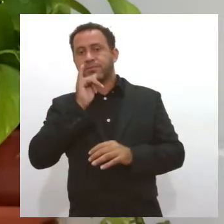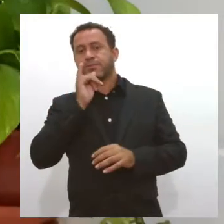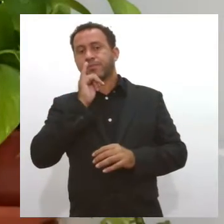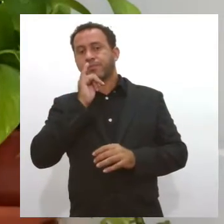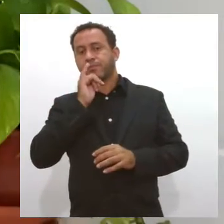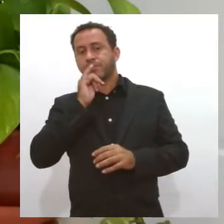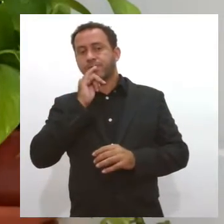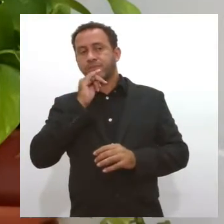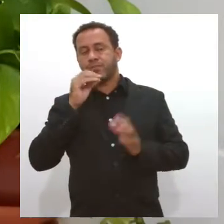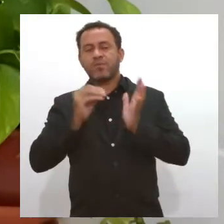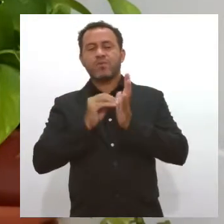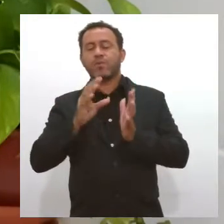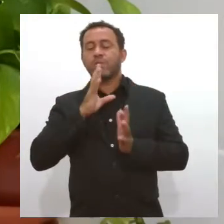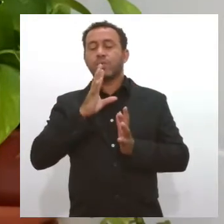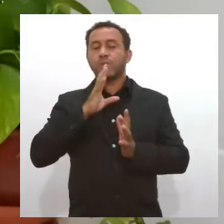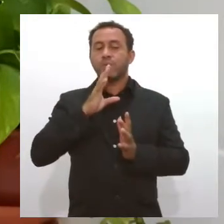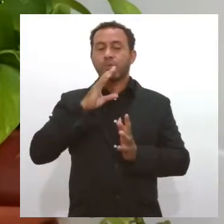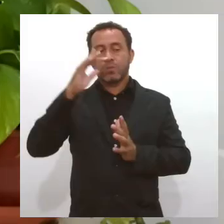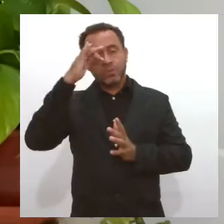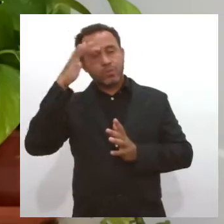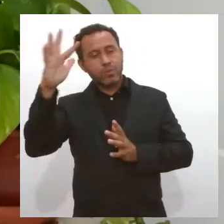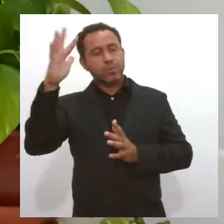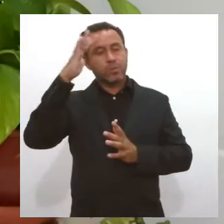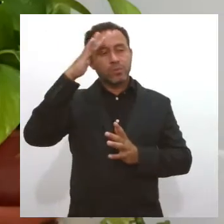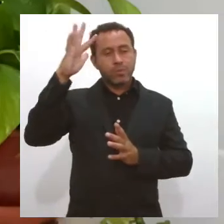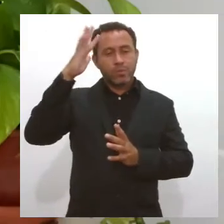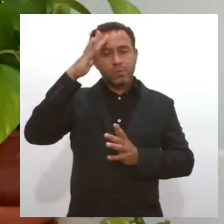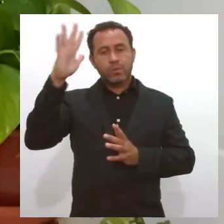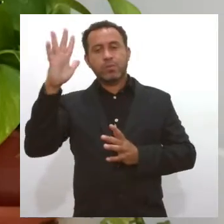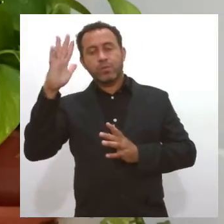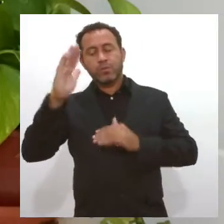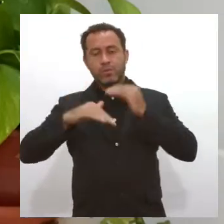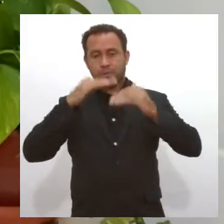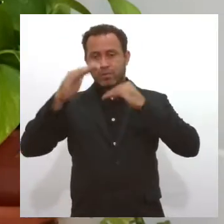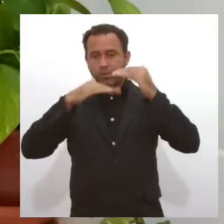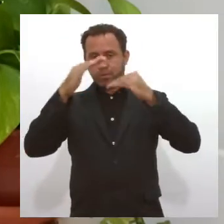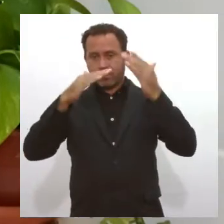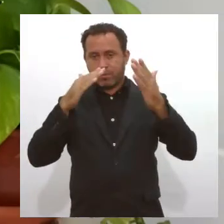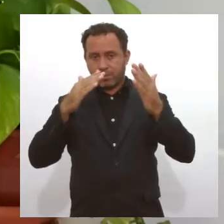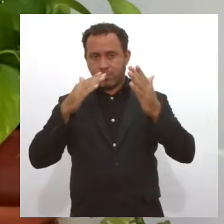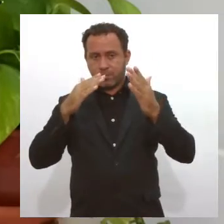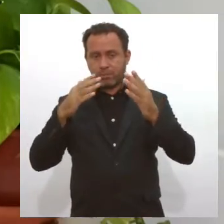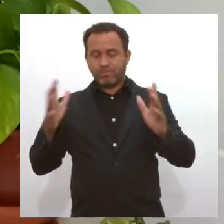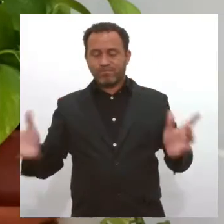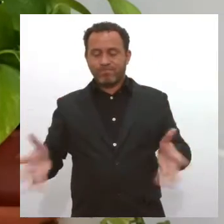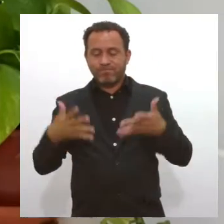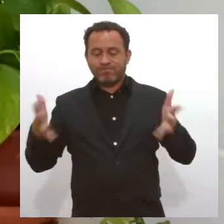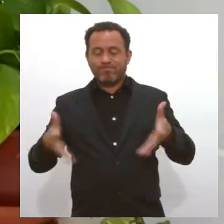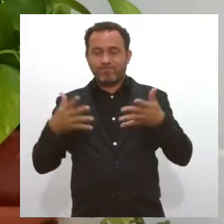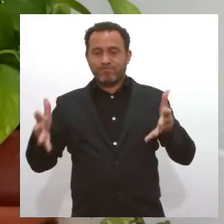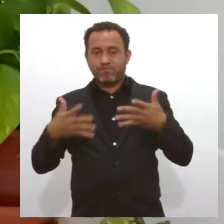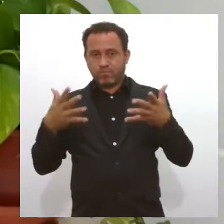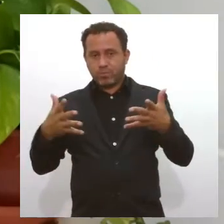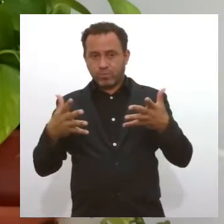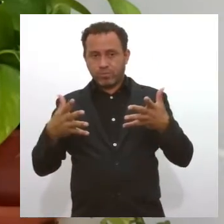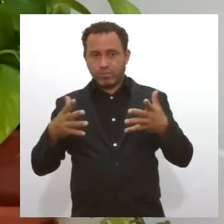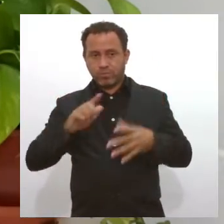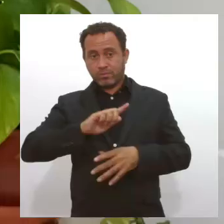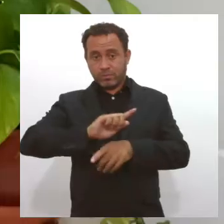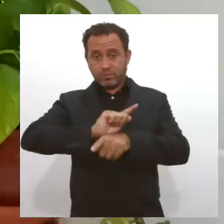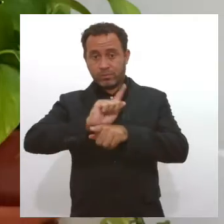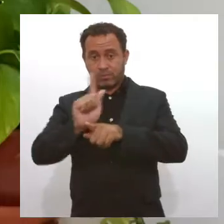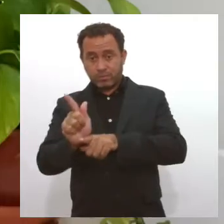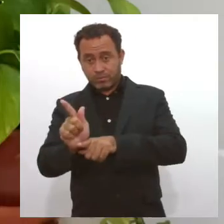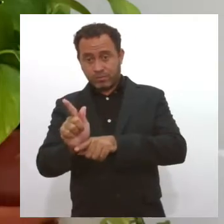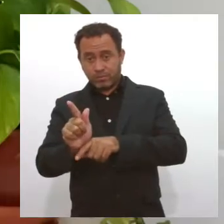do autoconhecimento, da autoreflexão? do autodesenvolvimento, da automotivação, da autogestão, nós